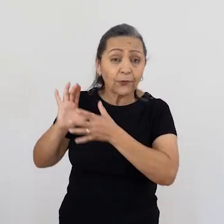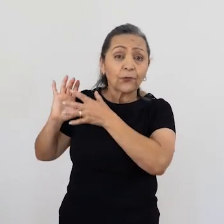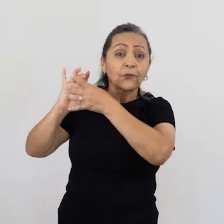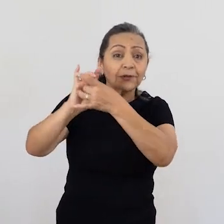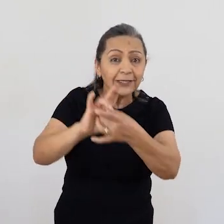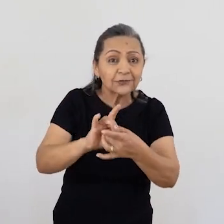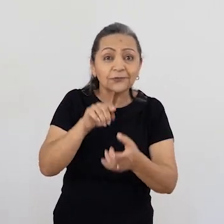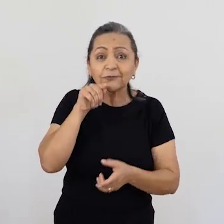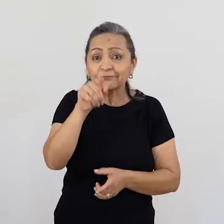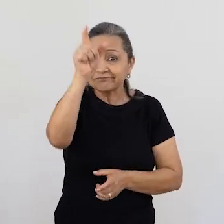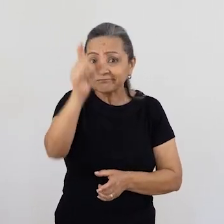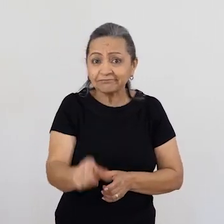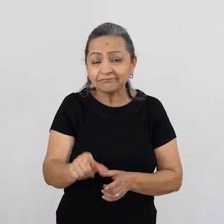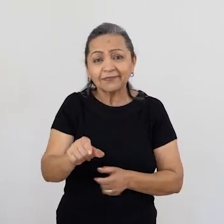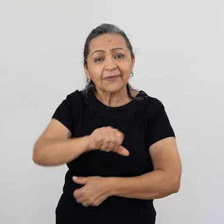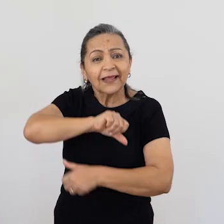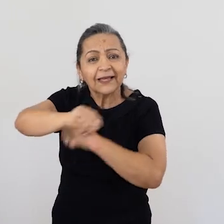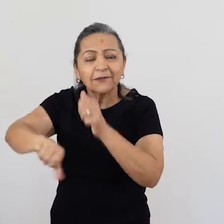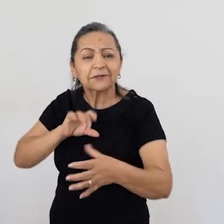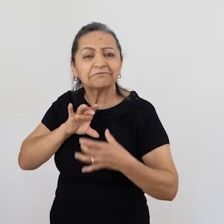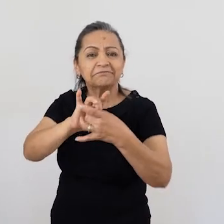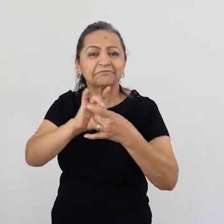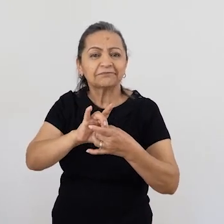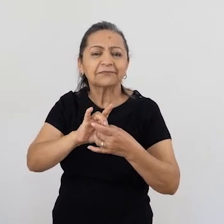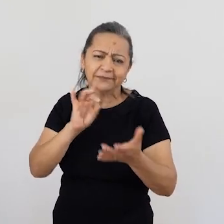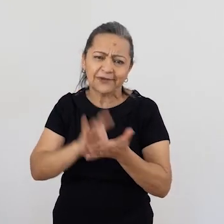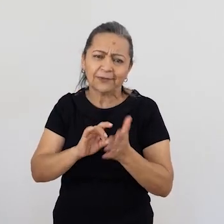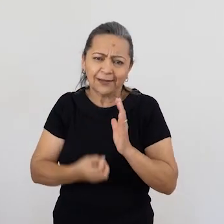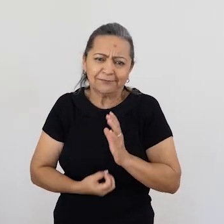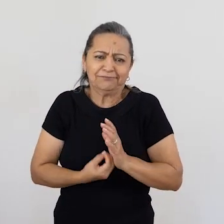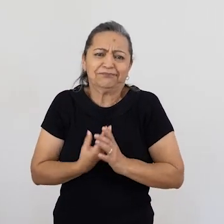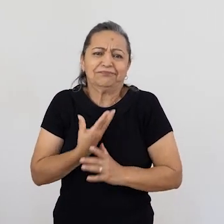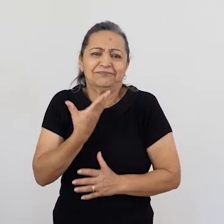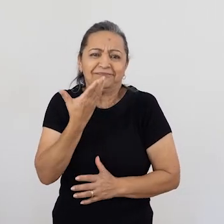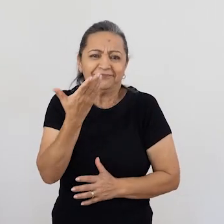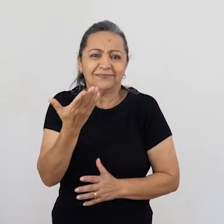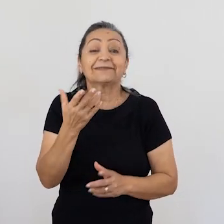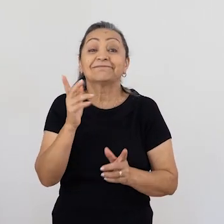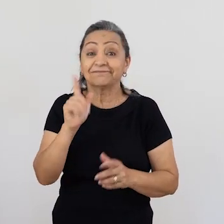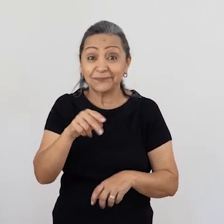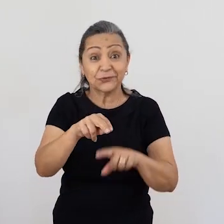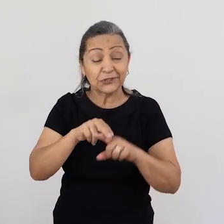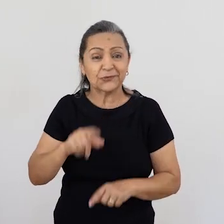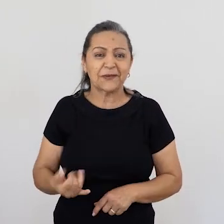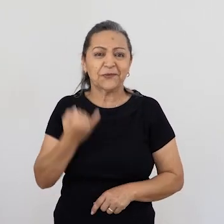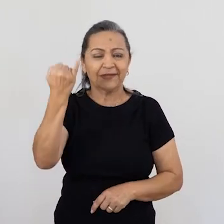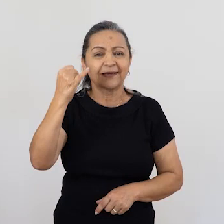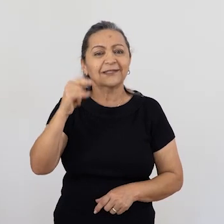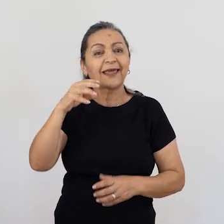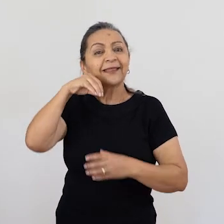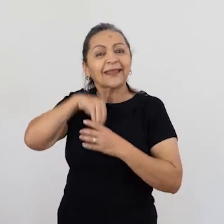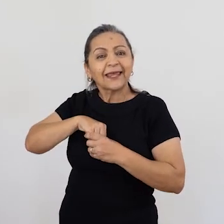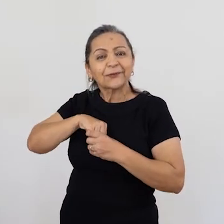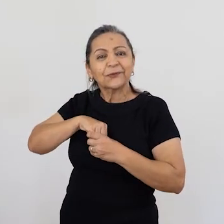que integra você e essa transformação realmente, ela é de dentro para fora, não é? É isso que é isso. É